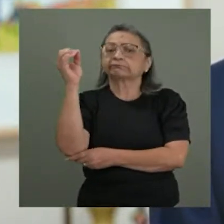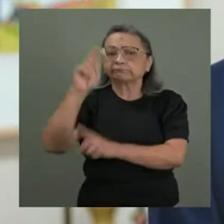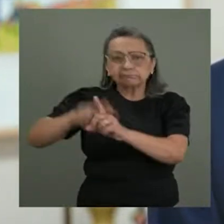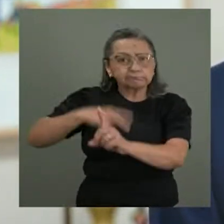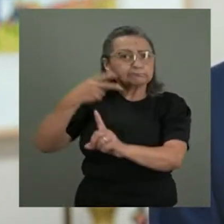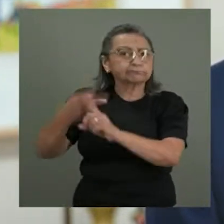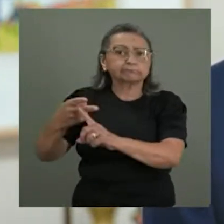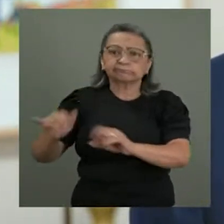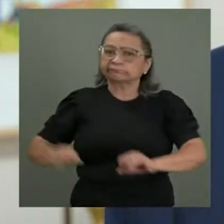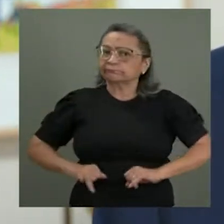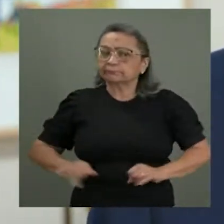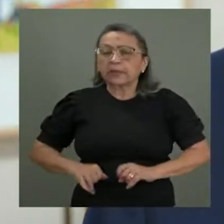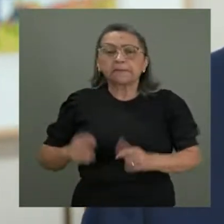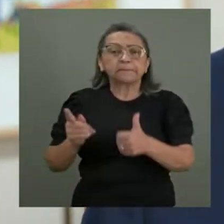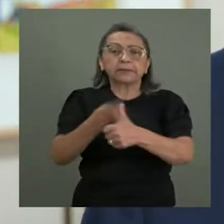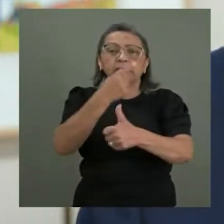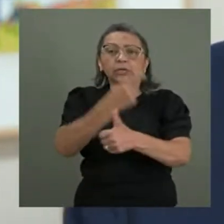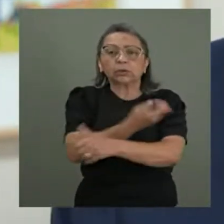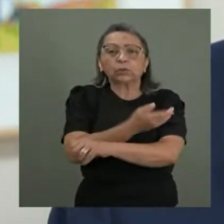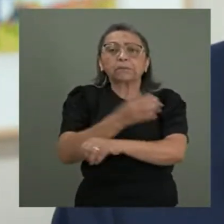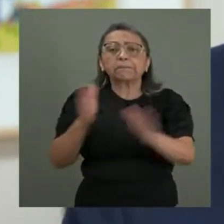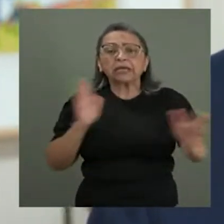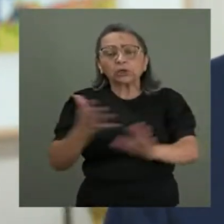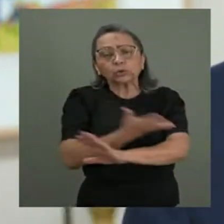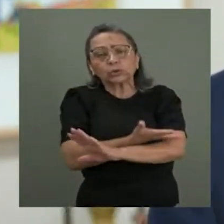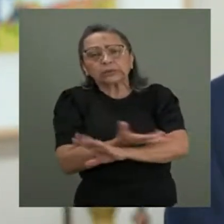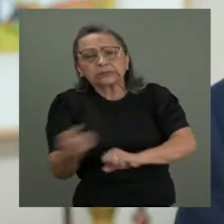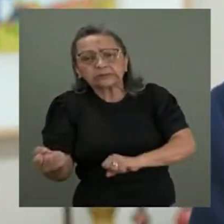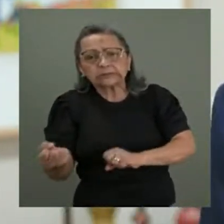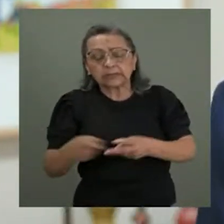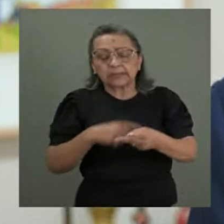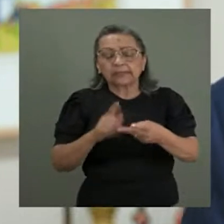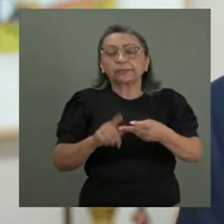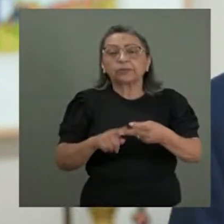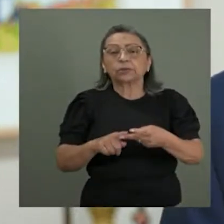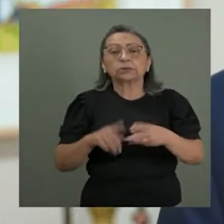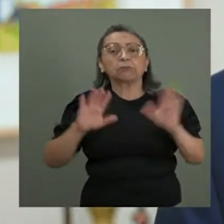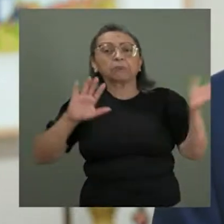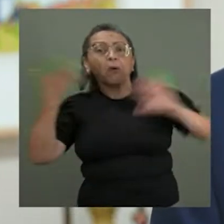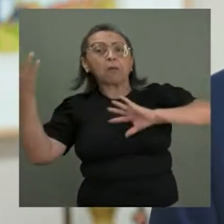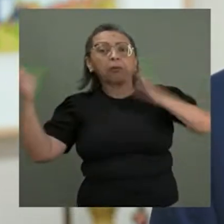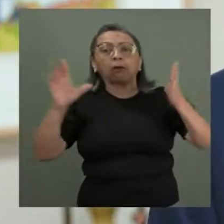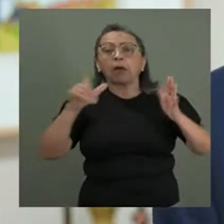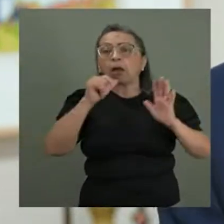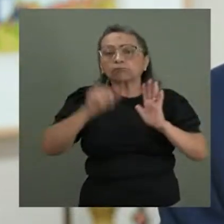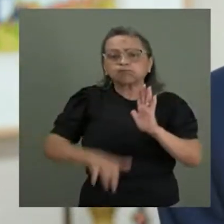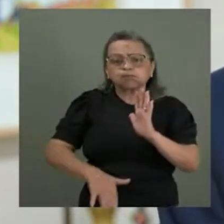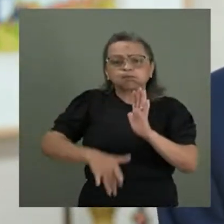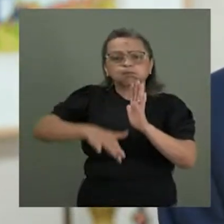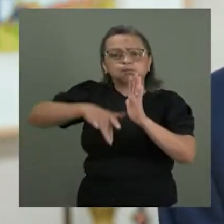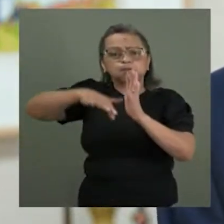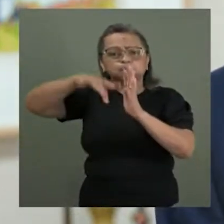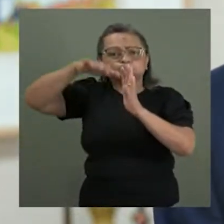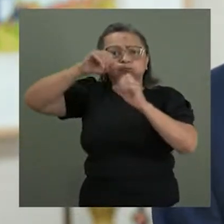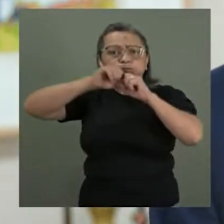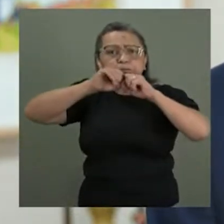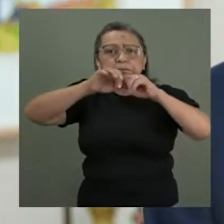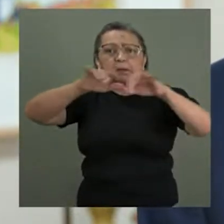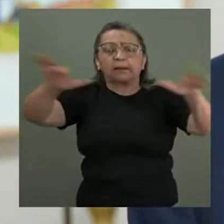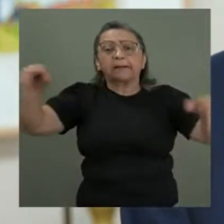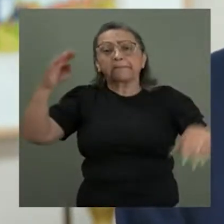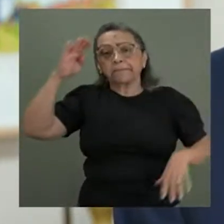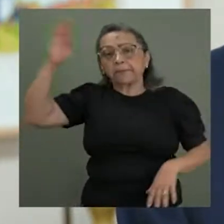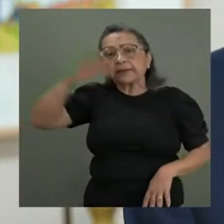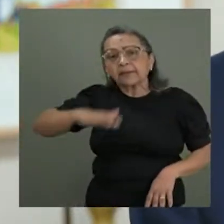penalizado. Primeiro uma seca aguda, em seguida ciclone e enchente, especialmente no